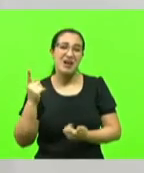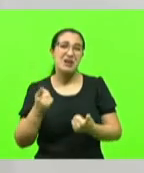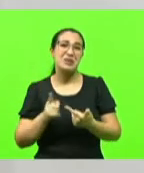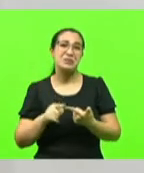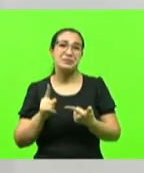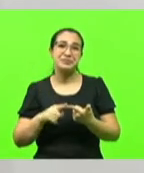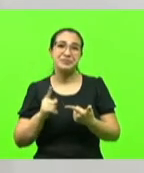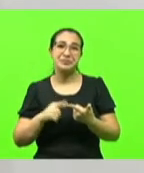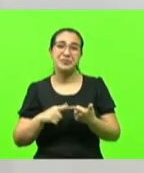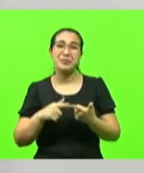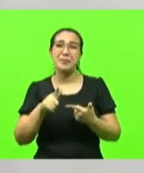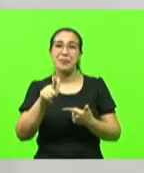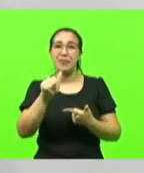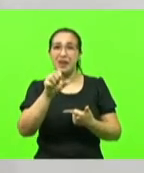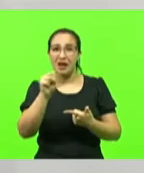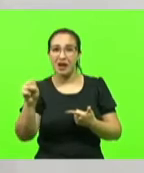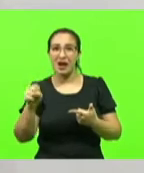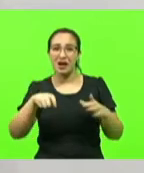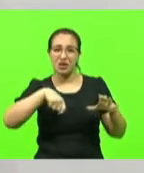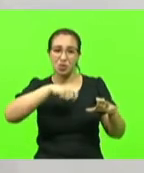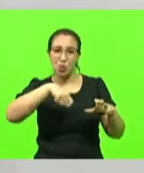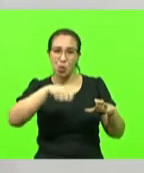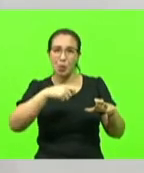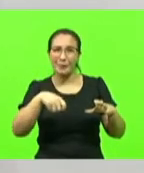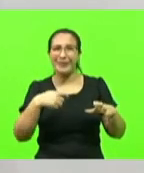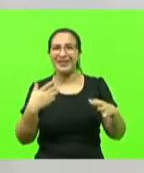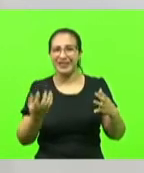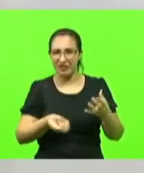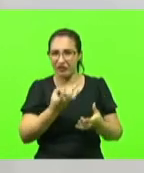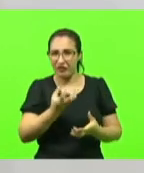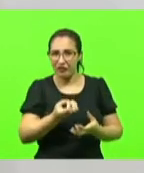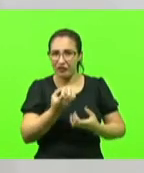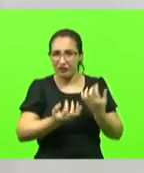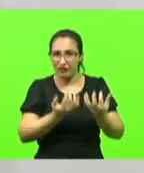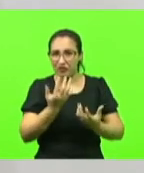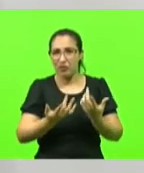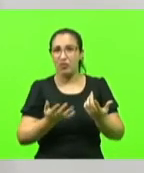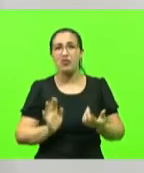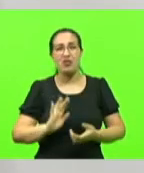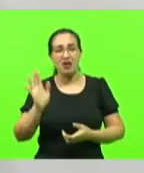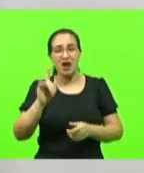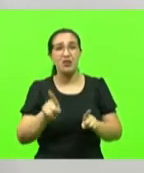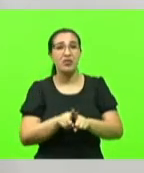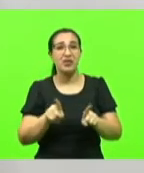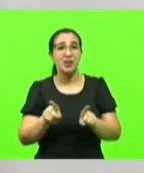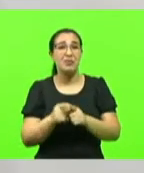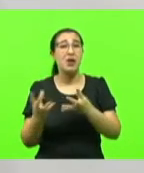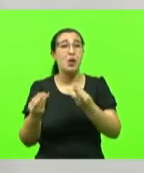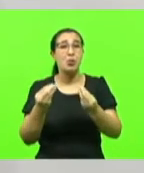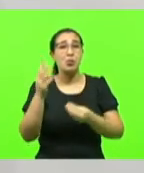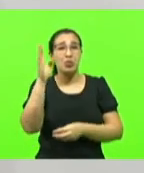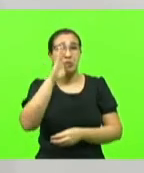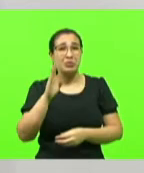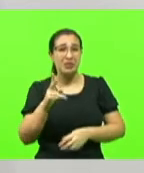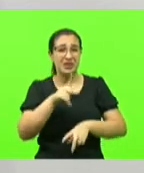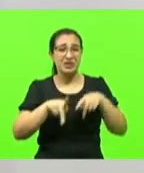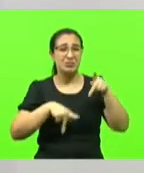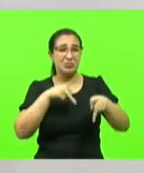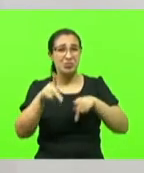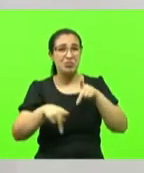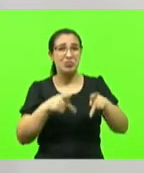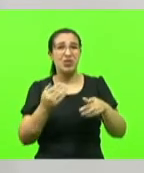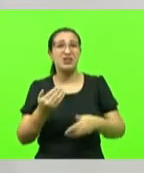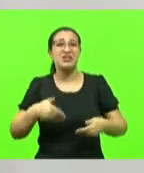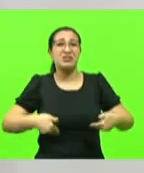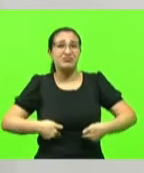desemprego o Brasil com 19 milhões de brasileiros em situação de fome enfim senhores e